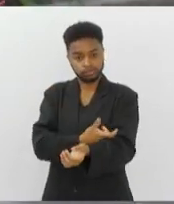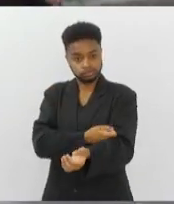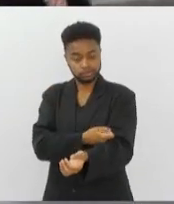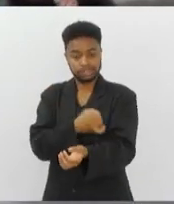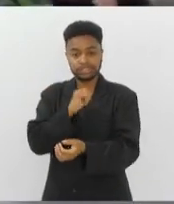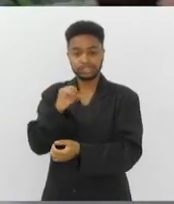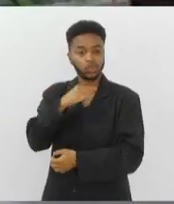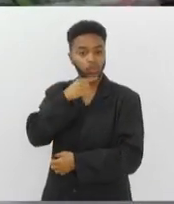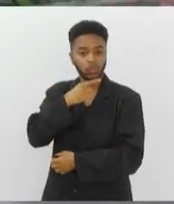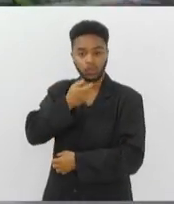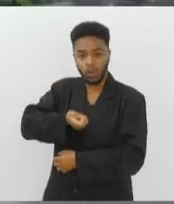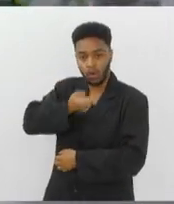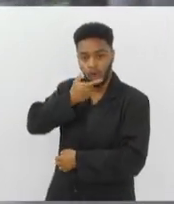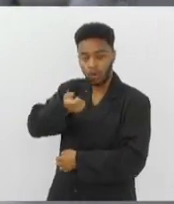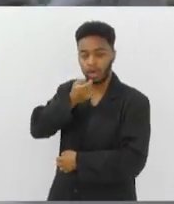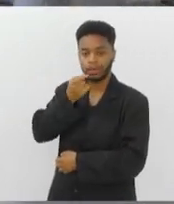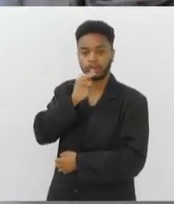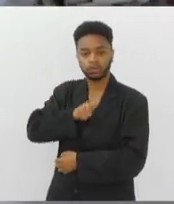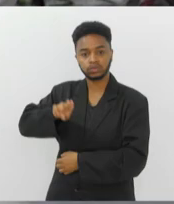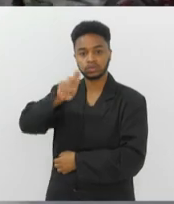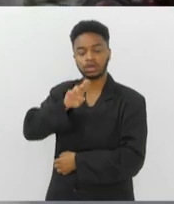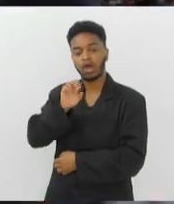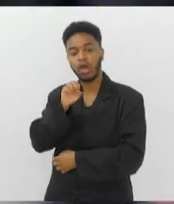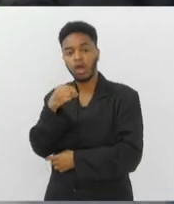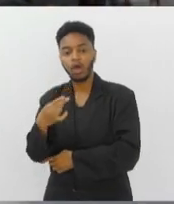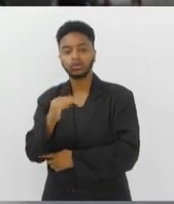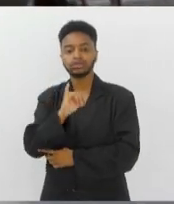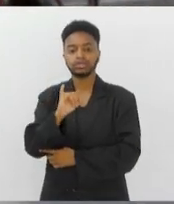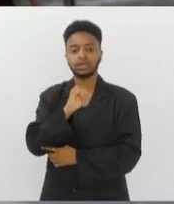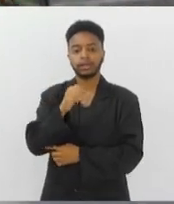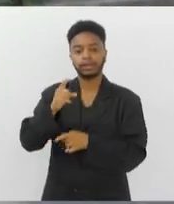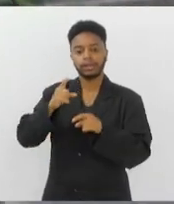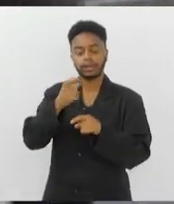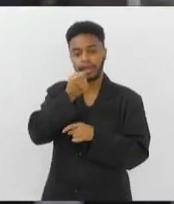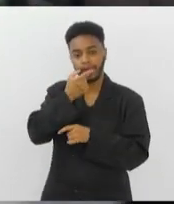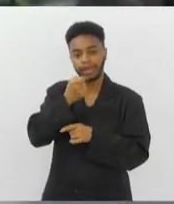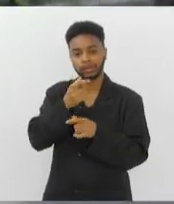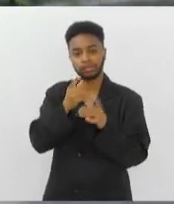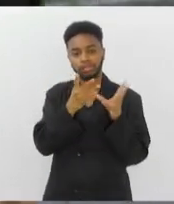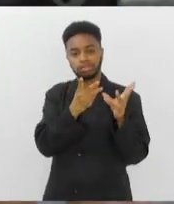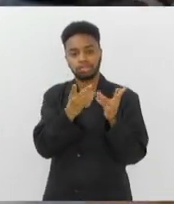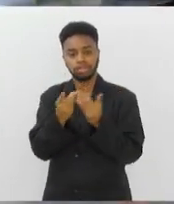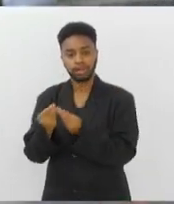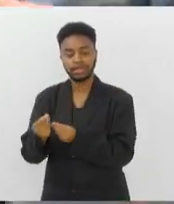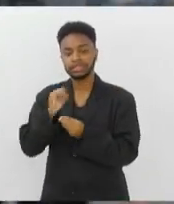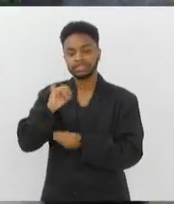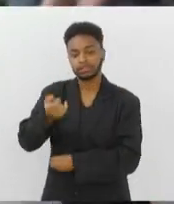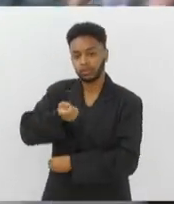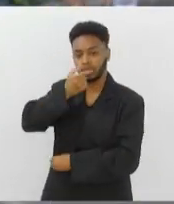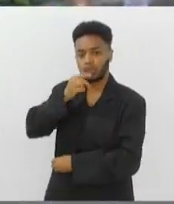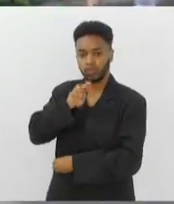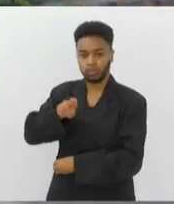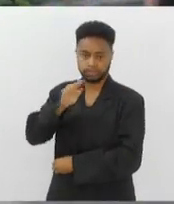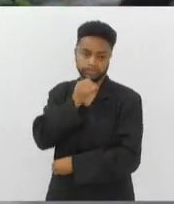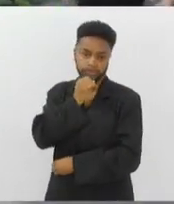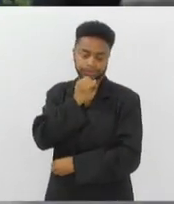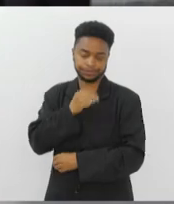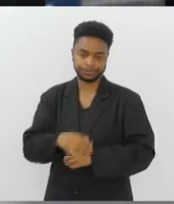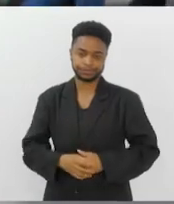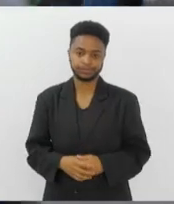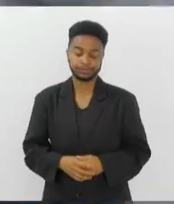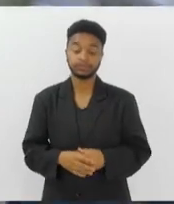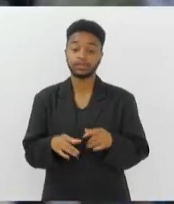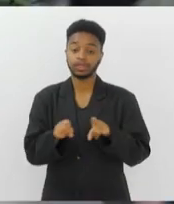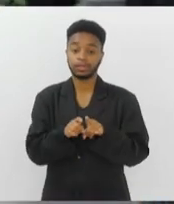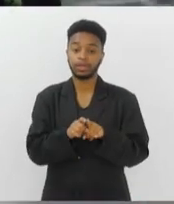oral não teve efeito ou para medicamentos que perdem o efeito quando eles são ingeridos, por exemplo. E esses